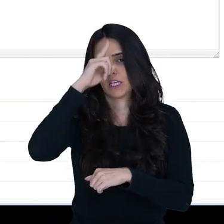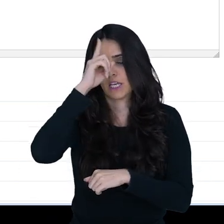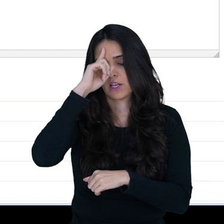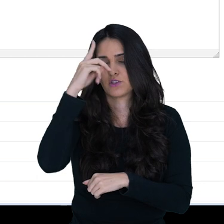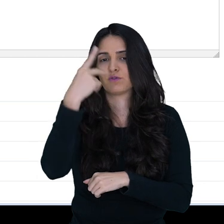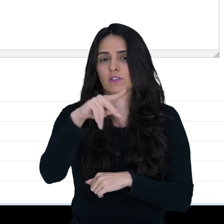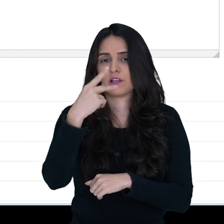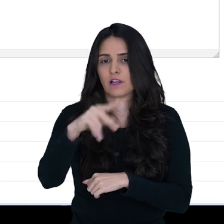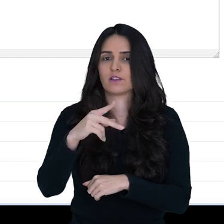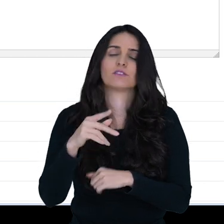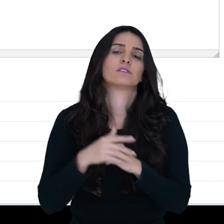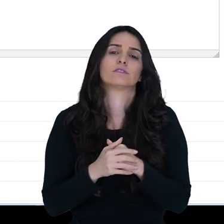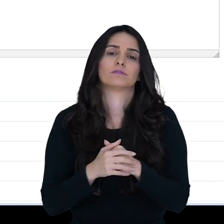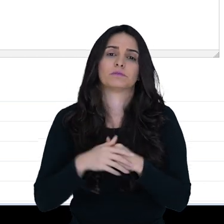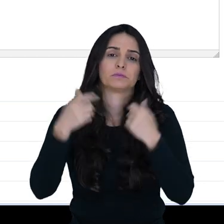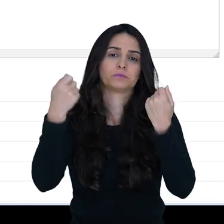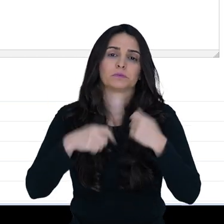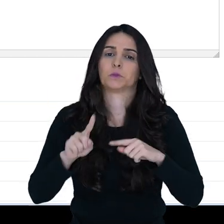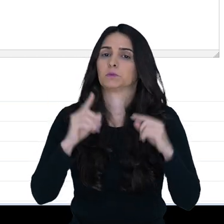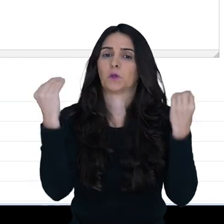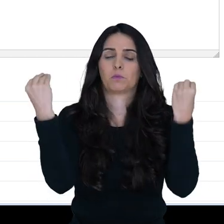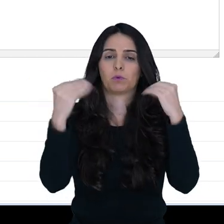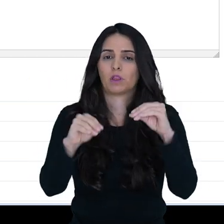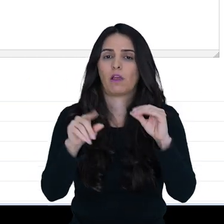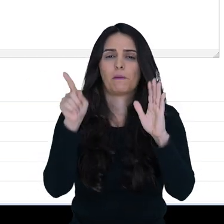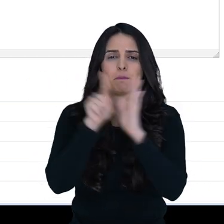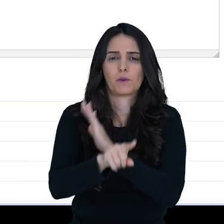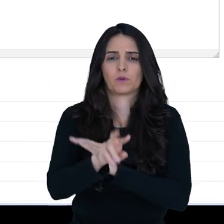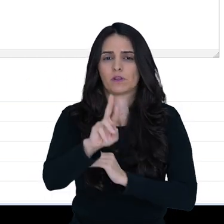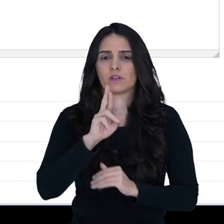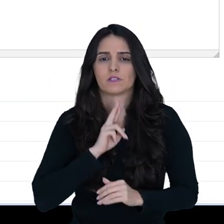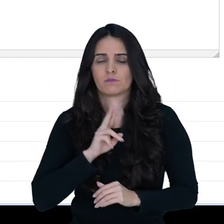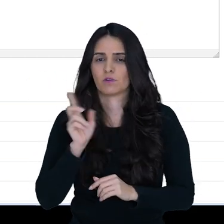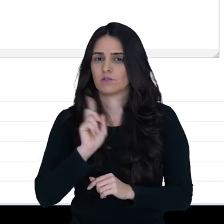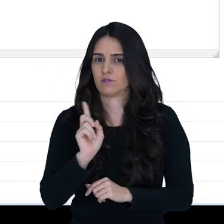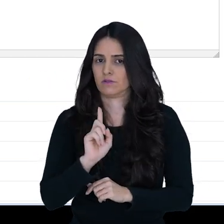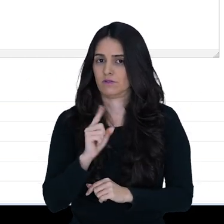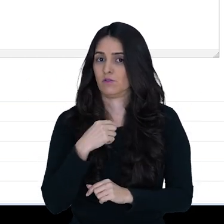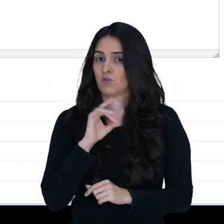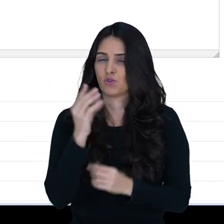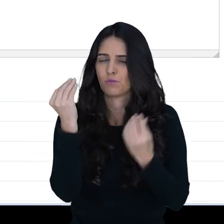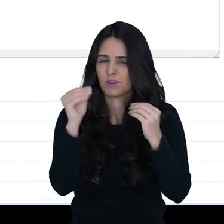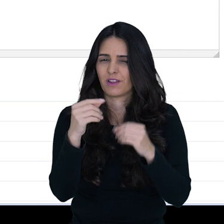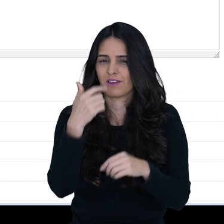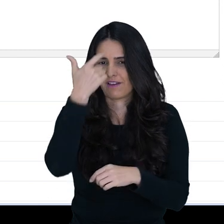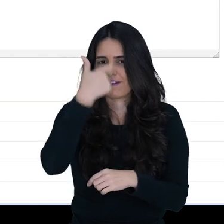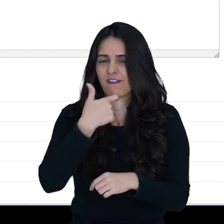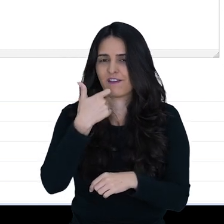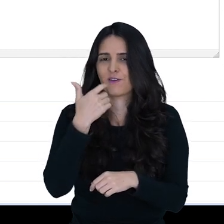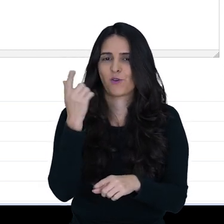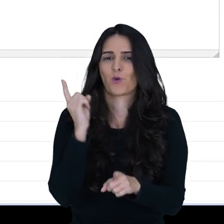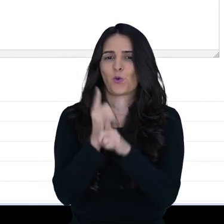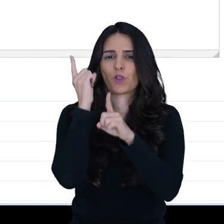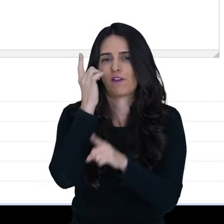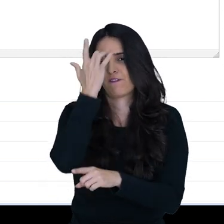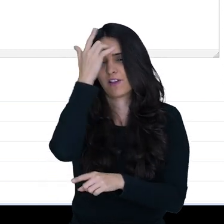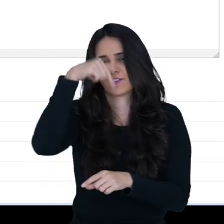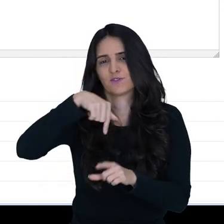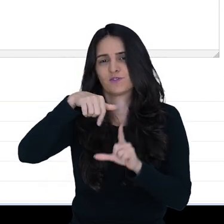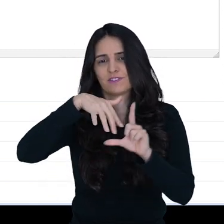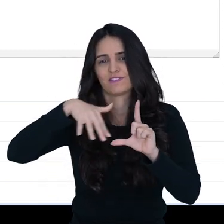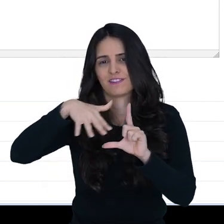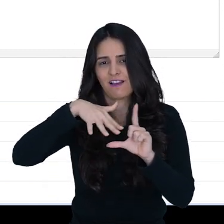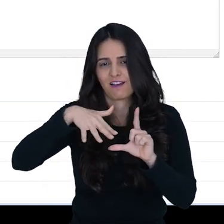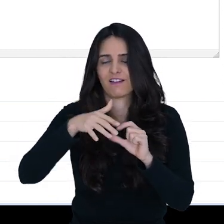aí de acordo com a sua atividade, tá? Não precisa colocar Pergunta e Resposta. Aqui eu deixei só para localizar o fórum aqui na